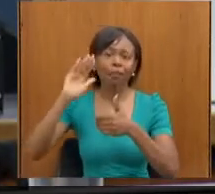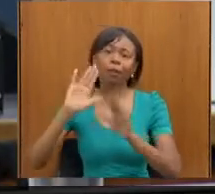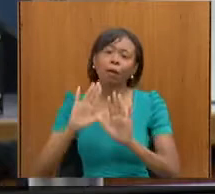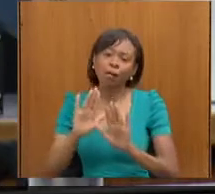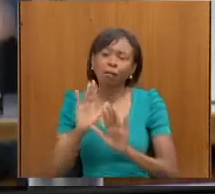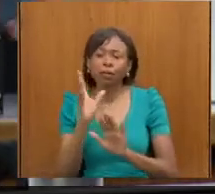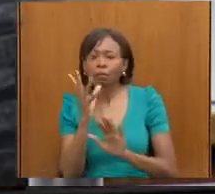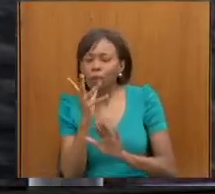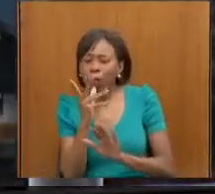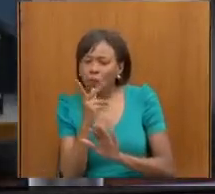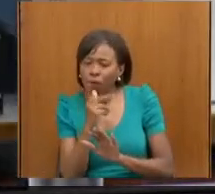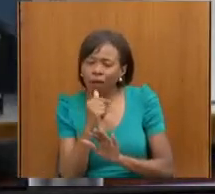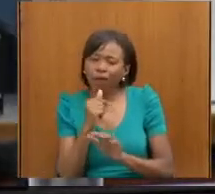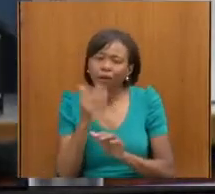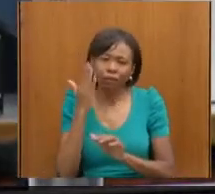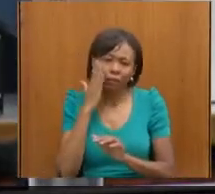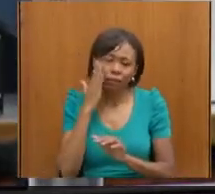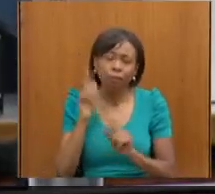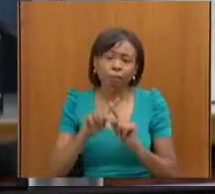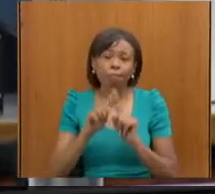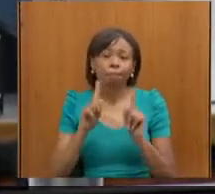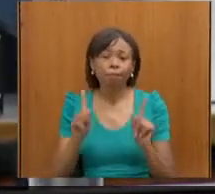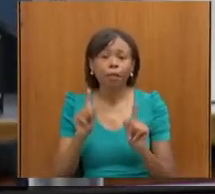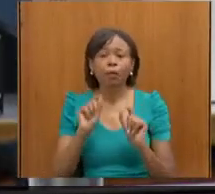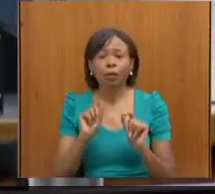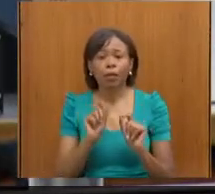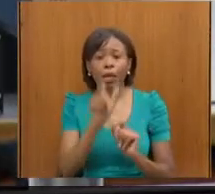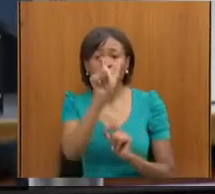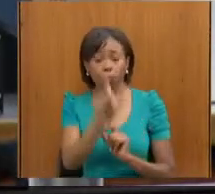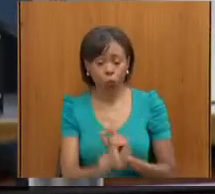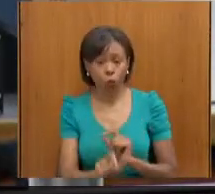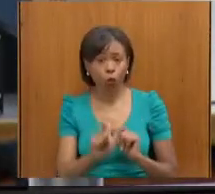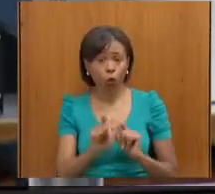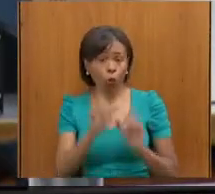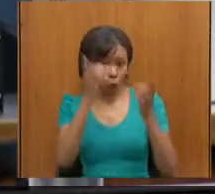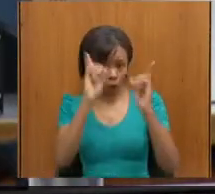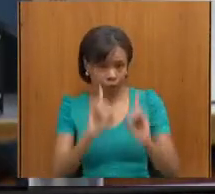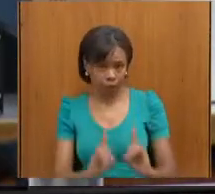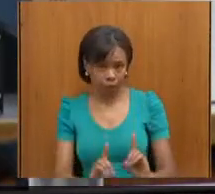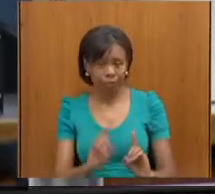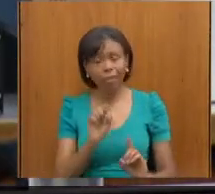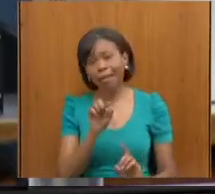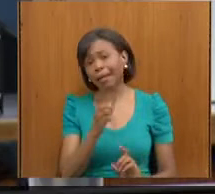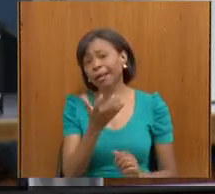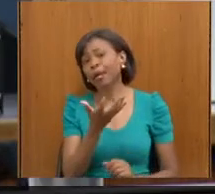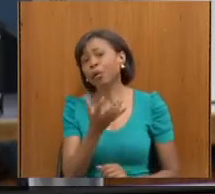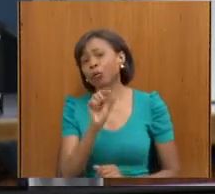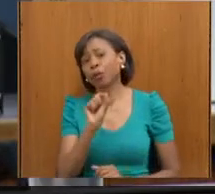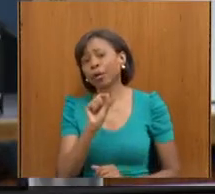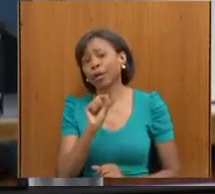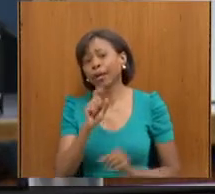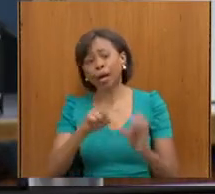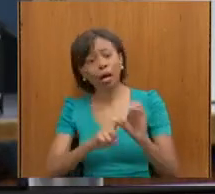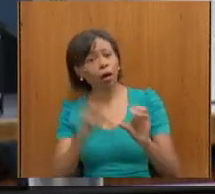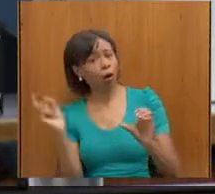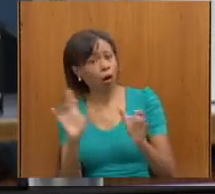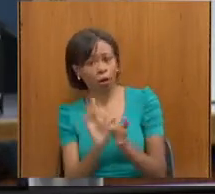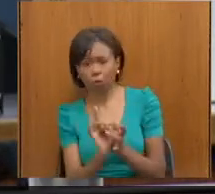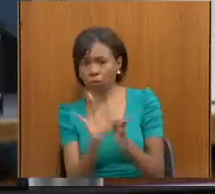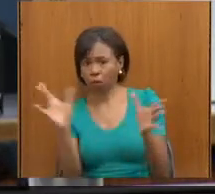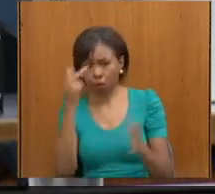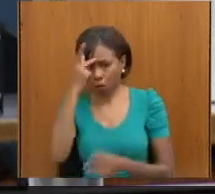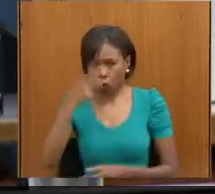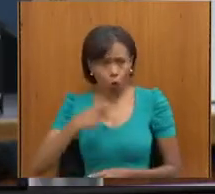e o que a pessoa com deficiência quer em última análise é o que a gente escute aqui hoje, autonomia, é participação